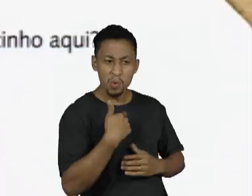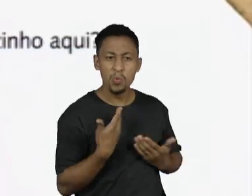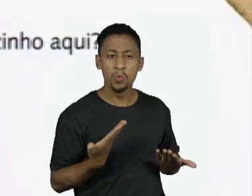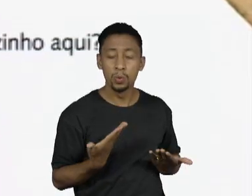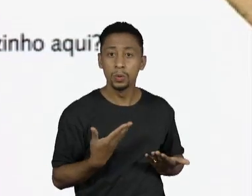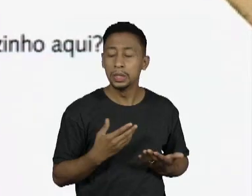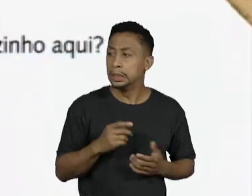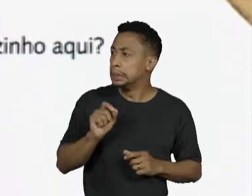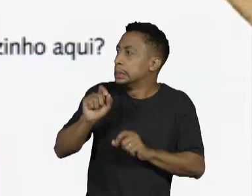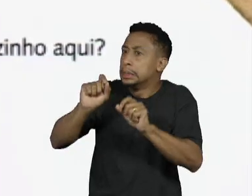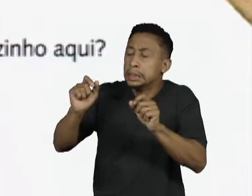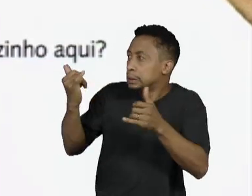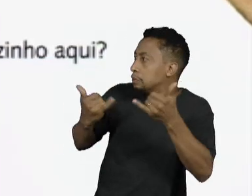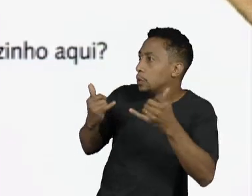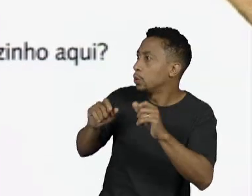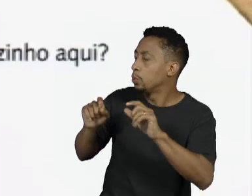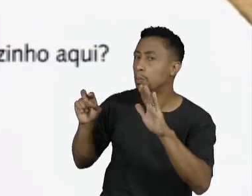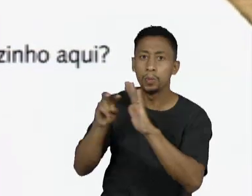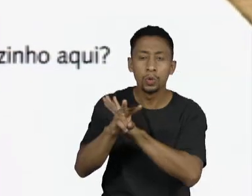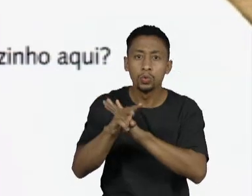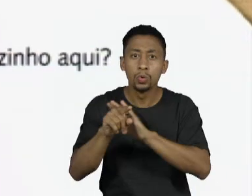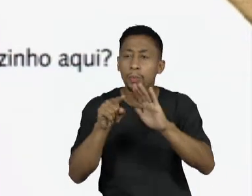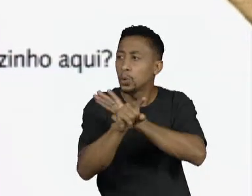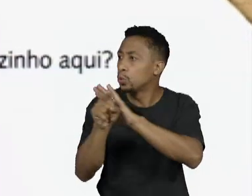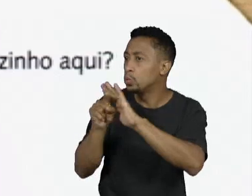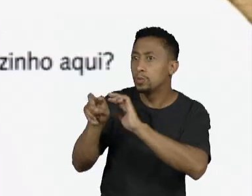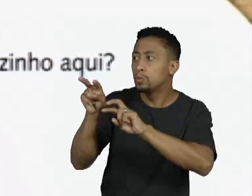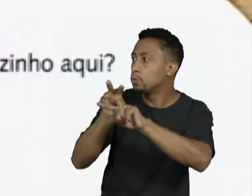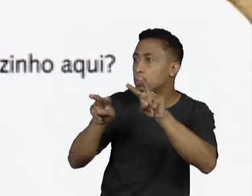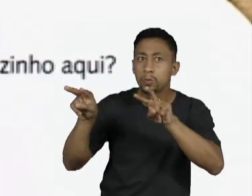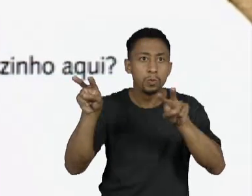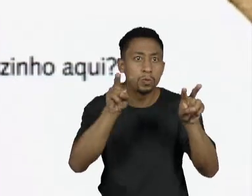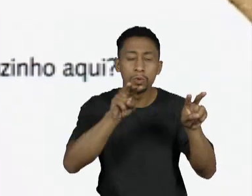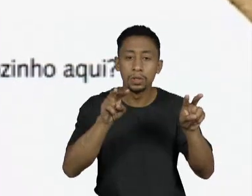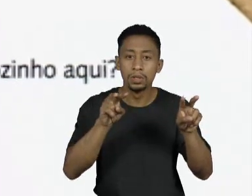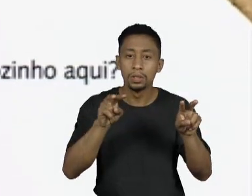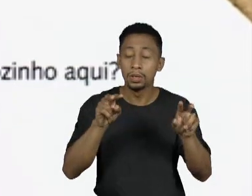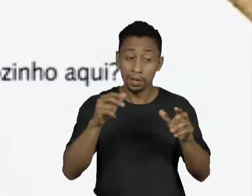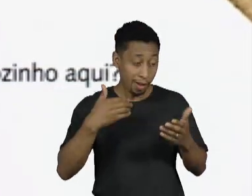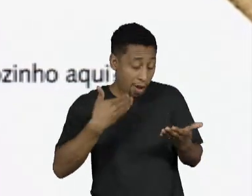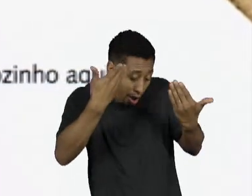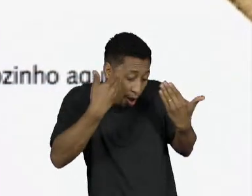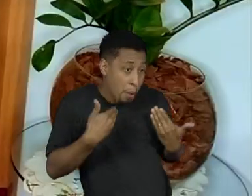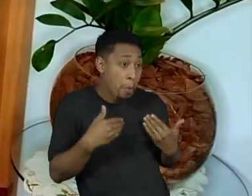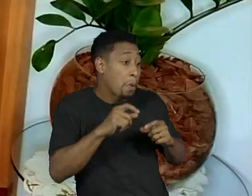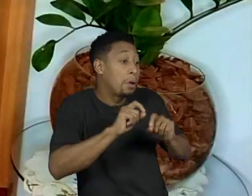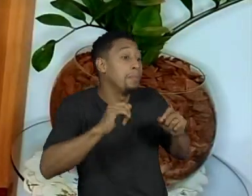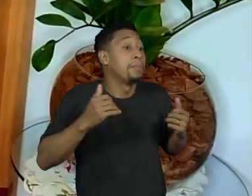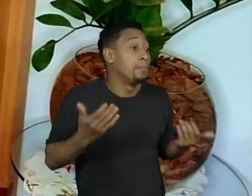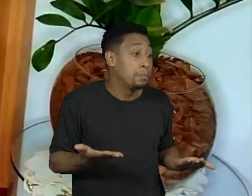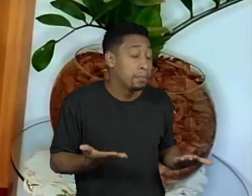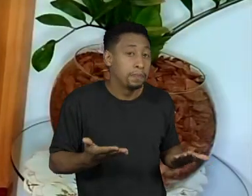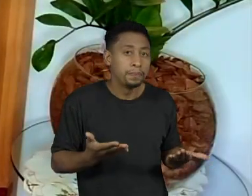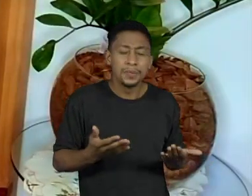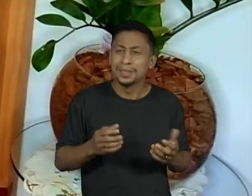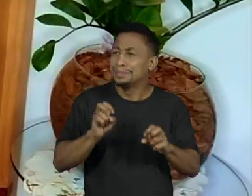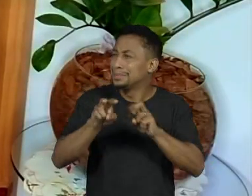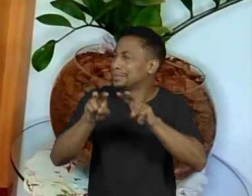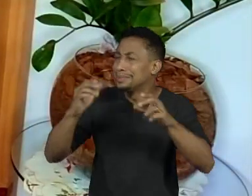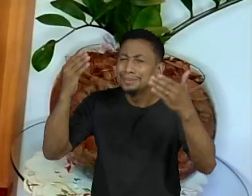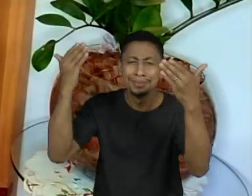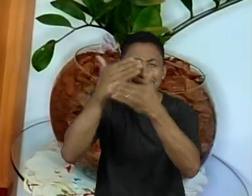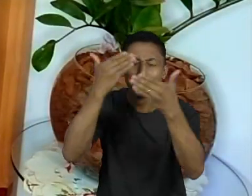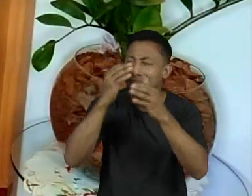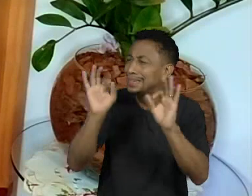Quem foi que falou? Perguntou o menino, olhando bem em todas as direções. Eu? Quem mais poderia ser? Mas não estou vendo